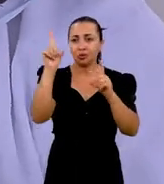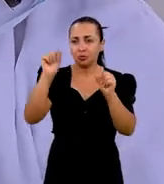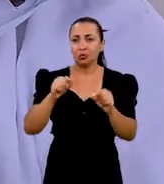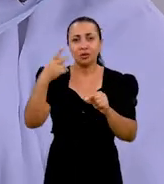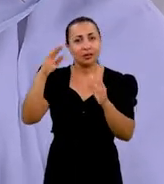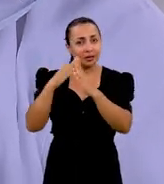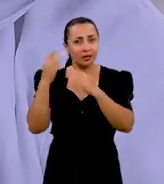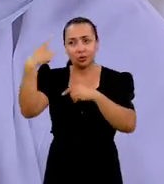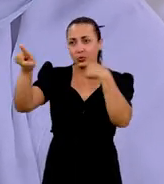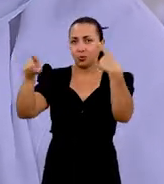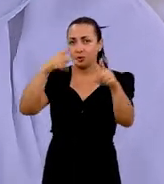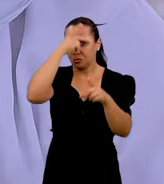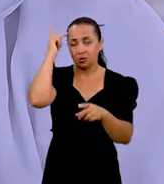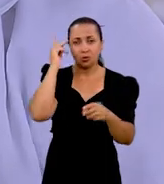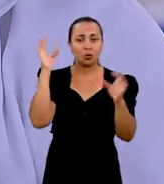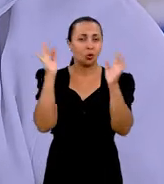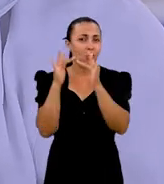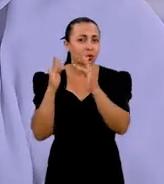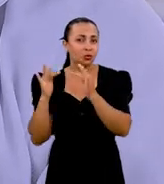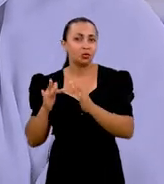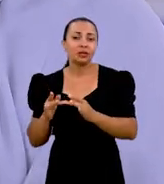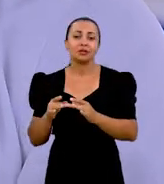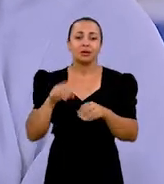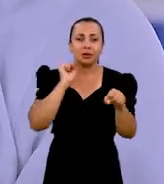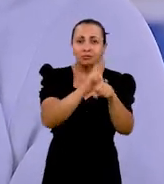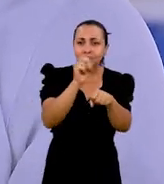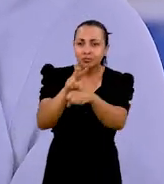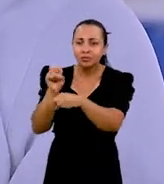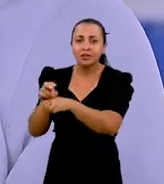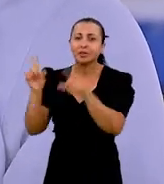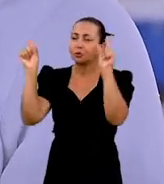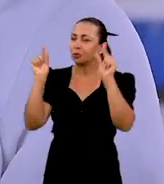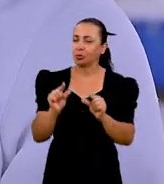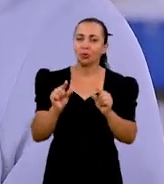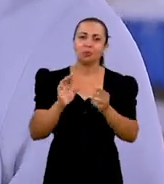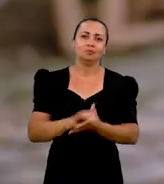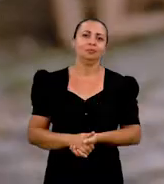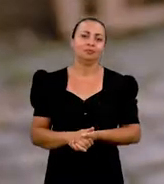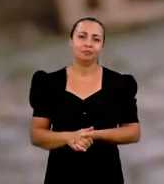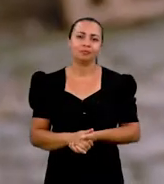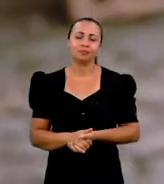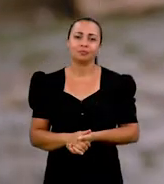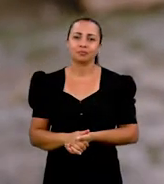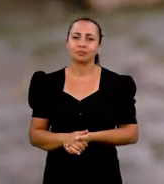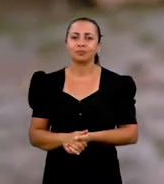diminuindo na casa de outras pessoas. O contágio, a disseminação do vírus vai ser muito menor.